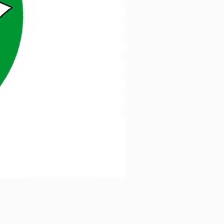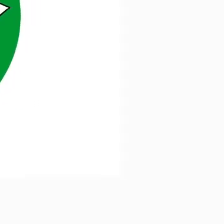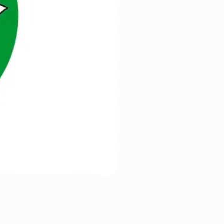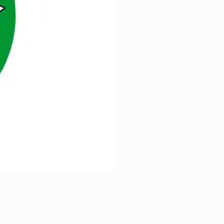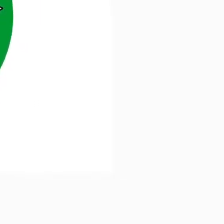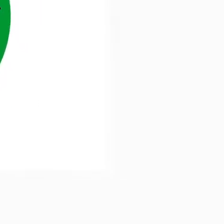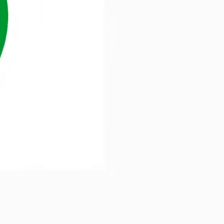Tchau.